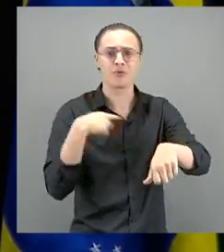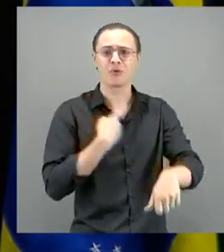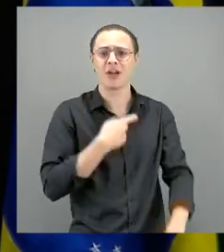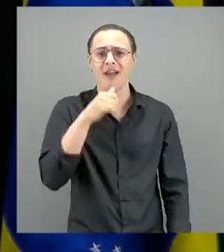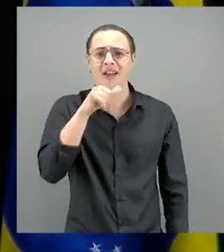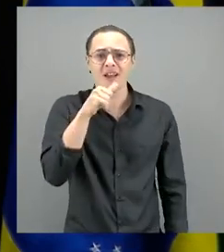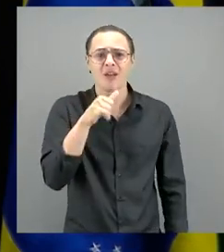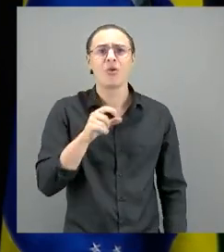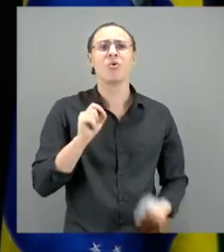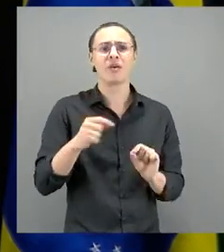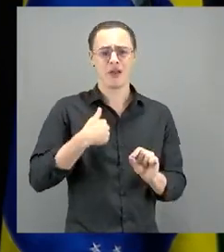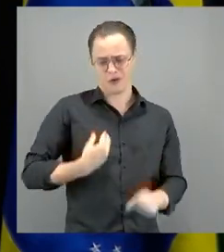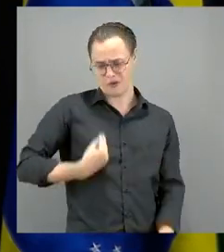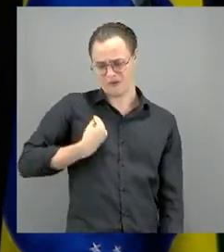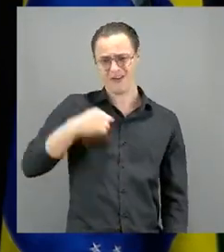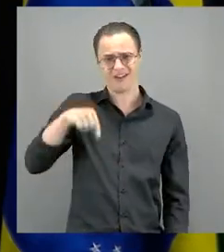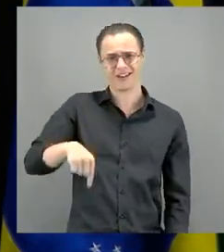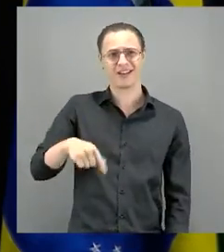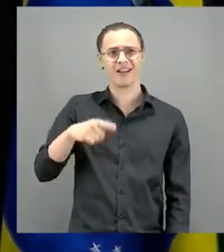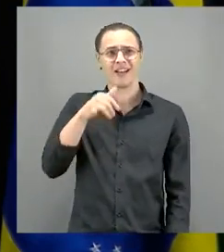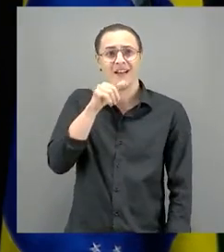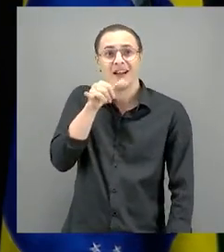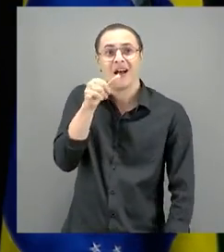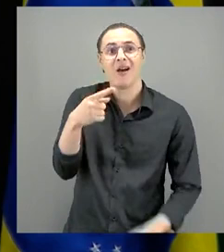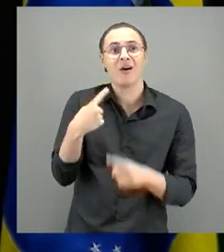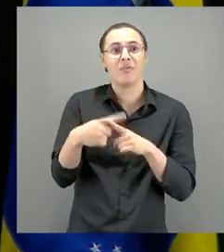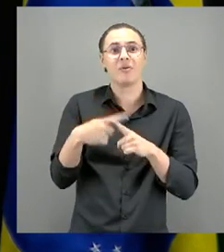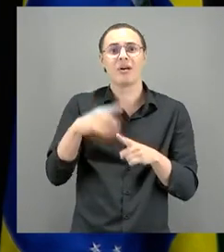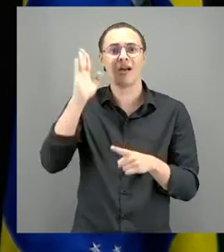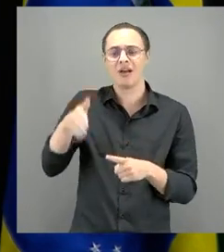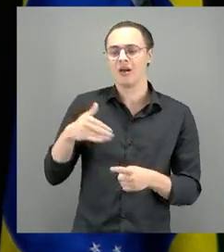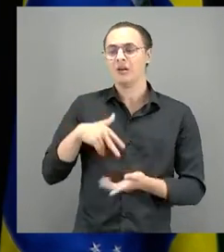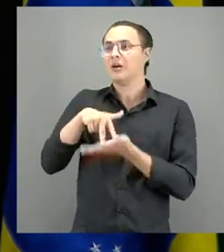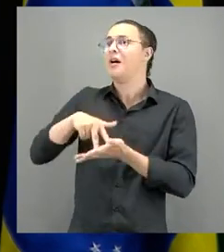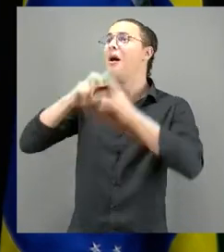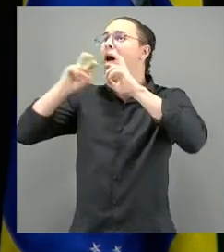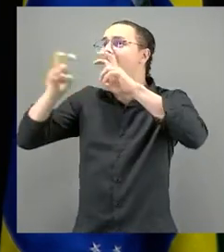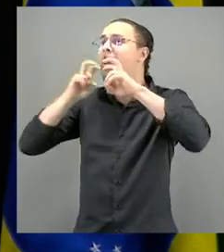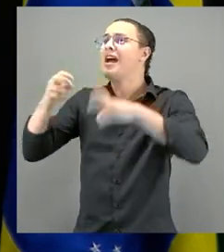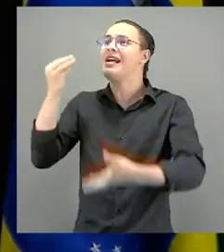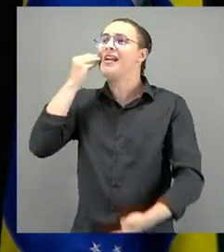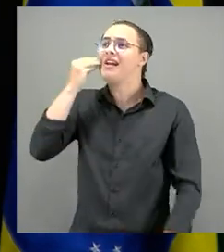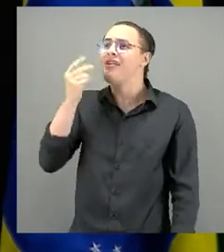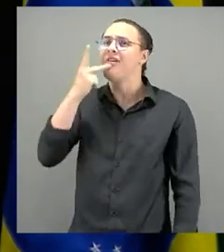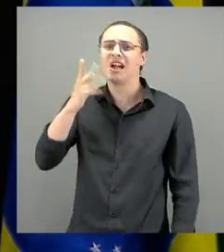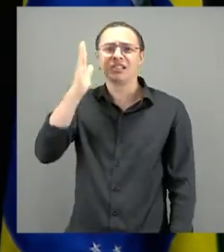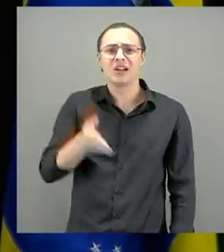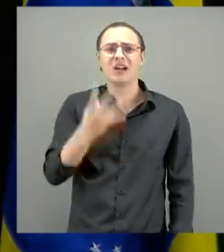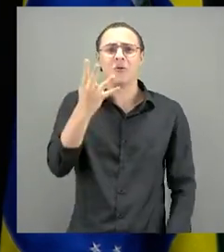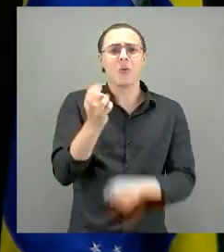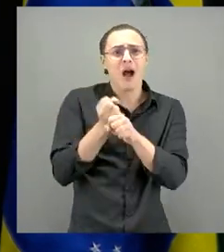agora é um desgaste de energia que eu já vivo há quatro anos. E a gente sabe disso.